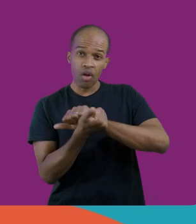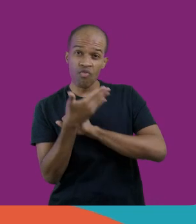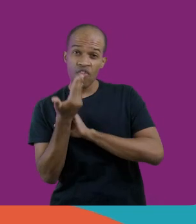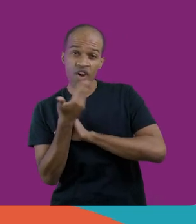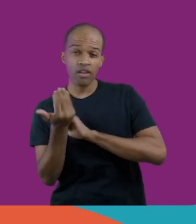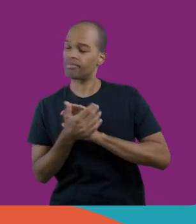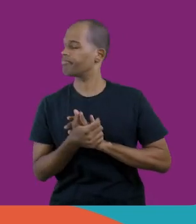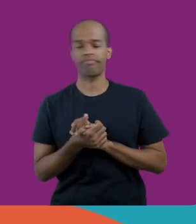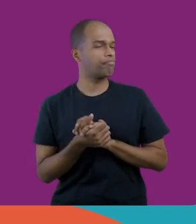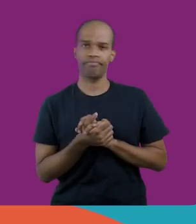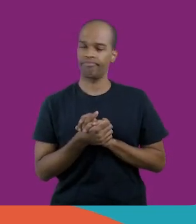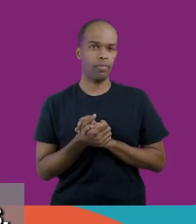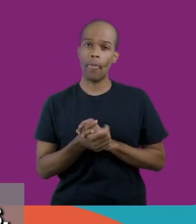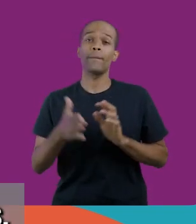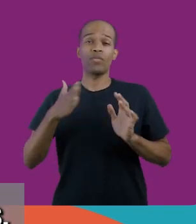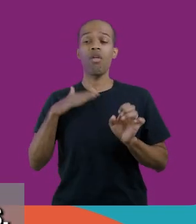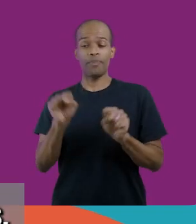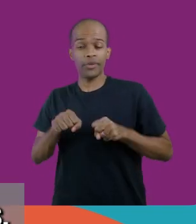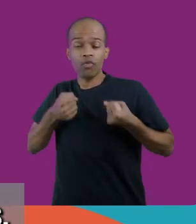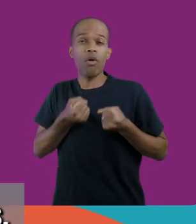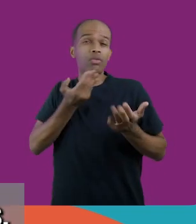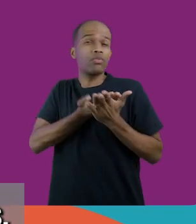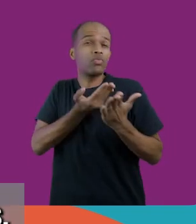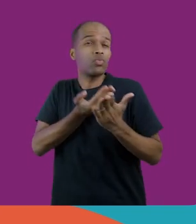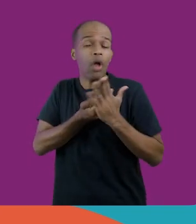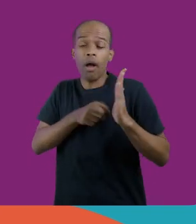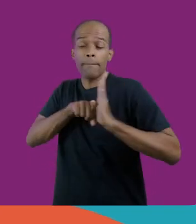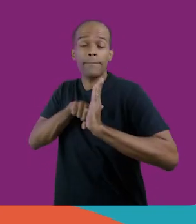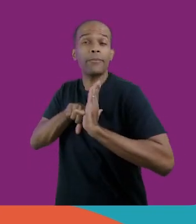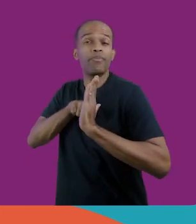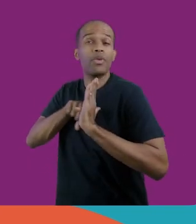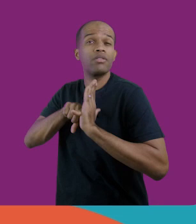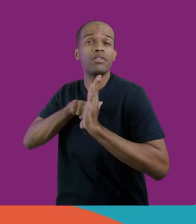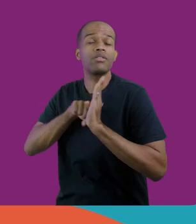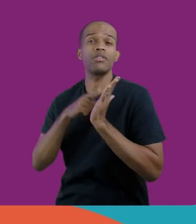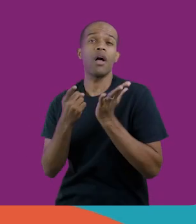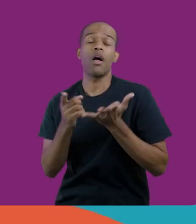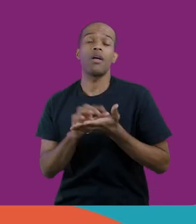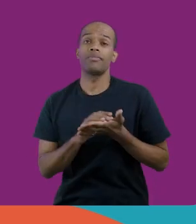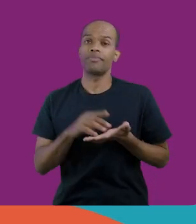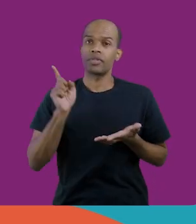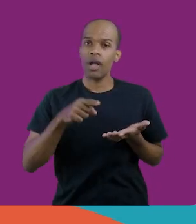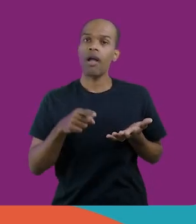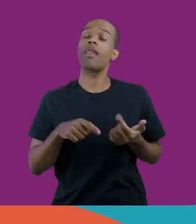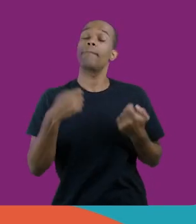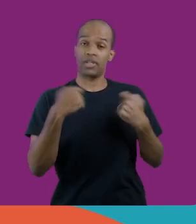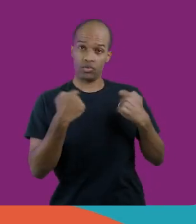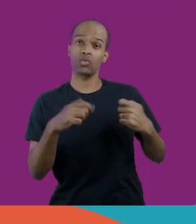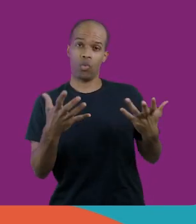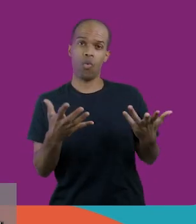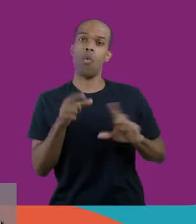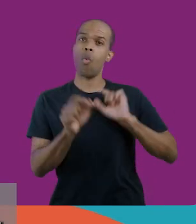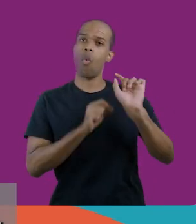fácil, eu tive que estudar, não só eu, como todos os outros colegas, tivemos que estudar. Ela exigiu da